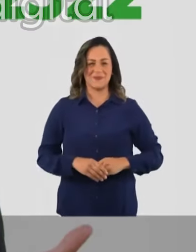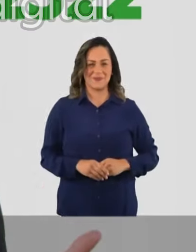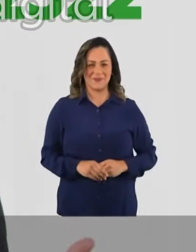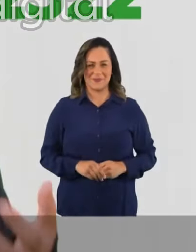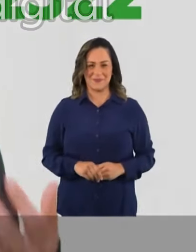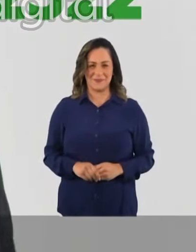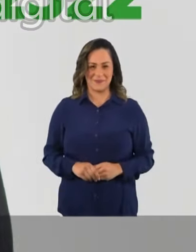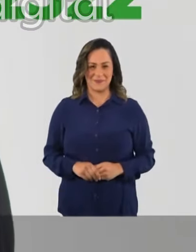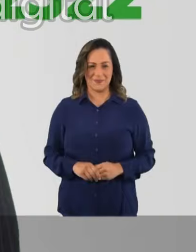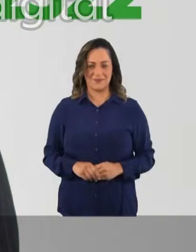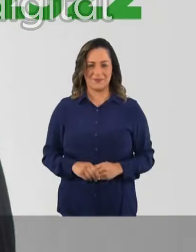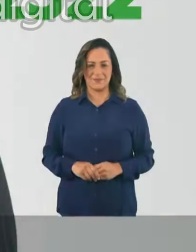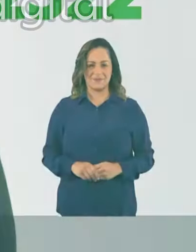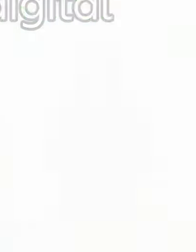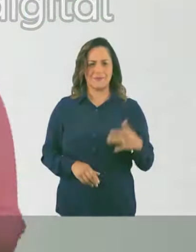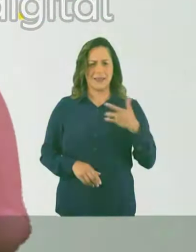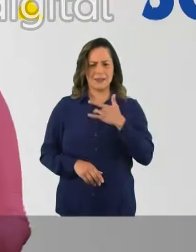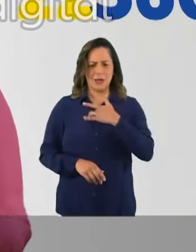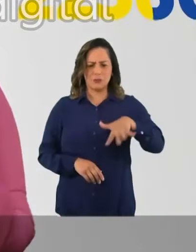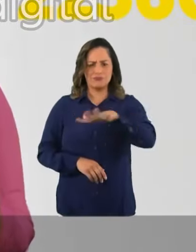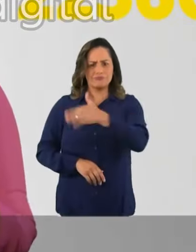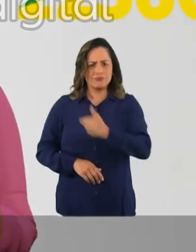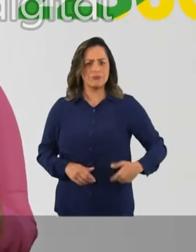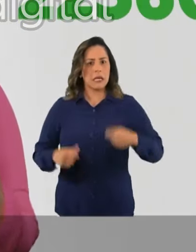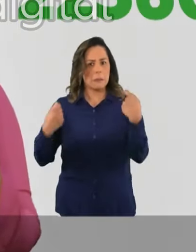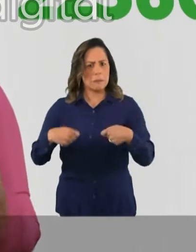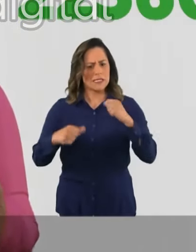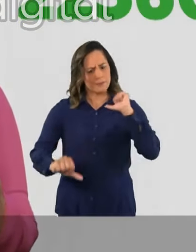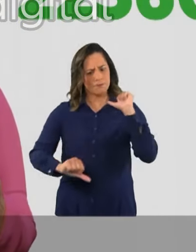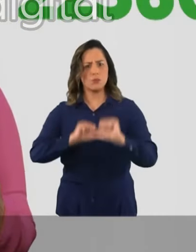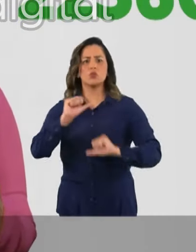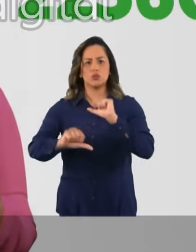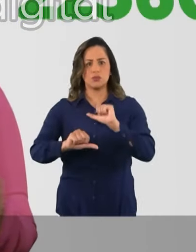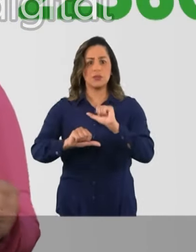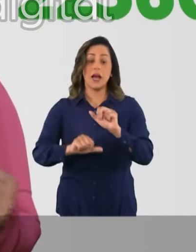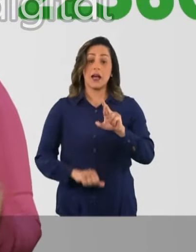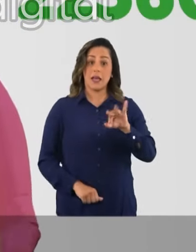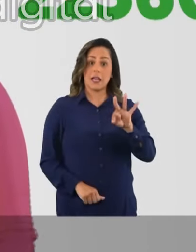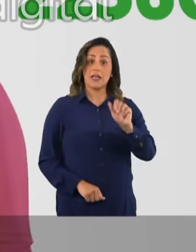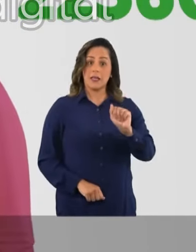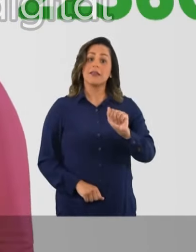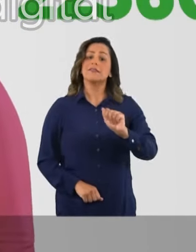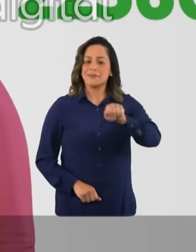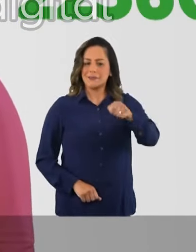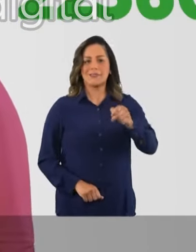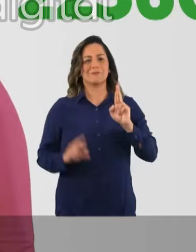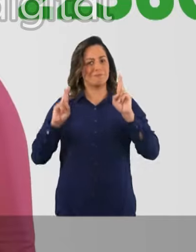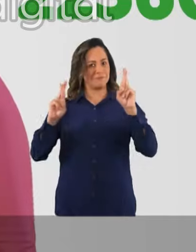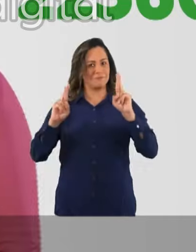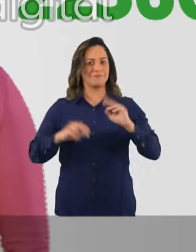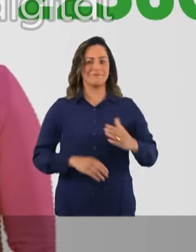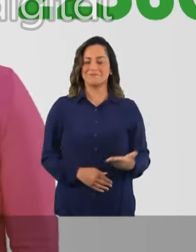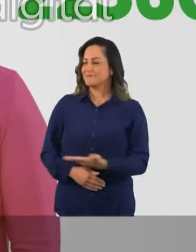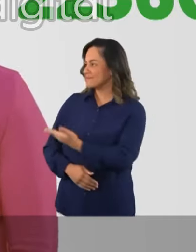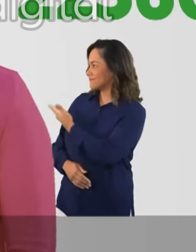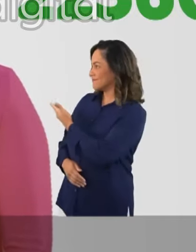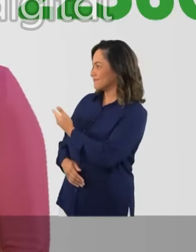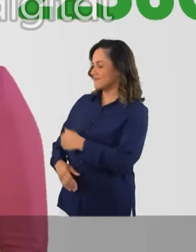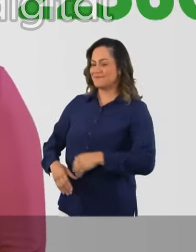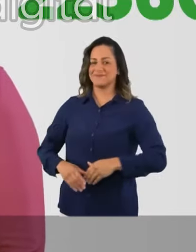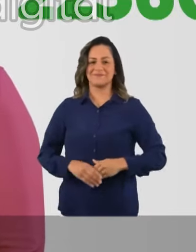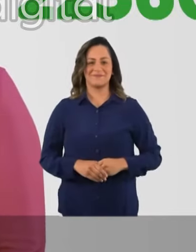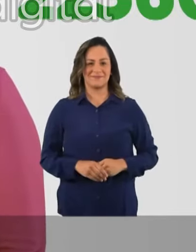Juliana Rosa, 22-3-22. A saúde pública precisa de mudança. E Rita Guedes é a sua esperança. Rita